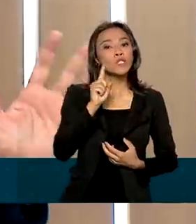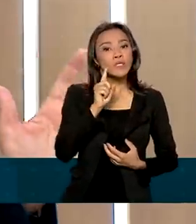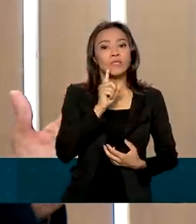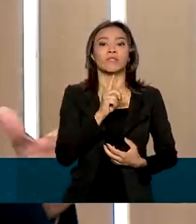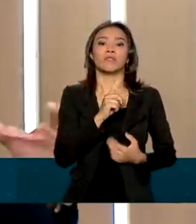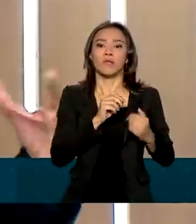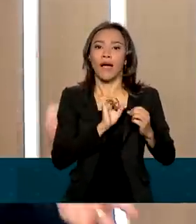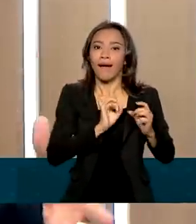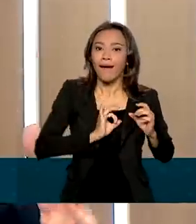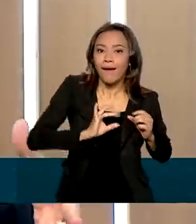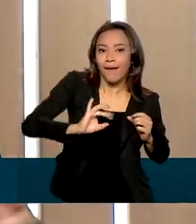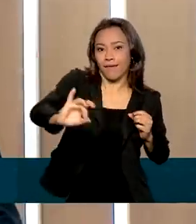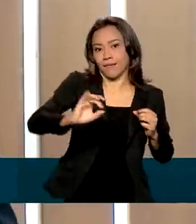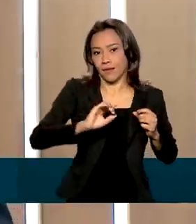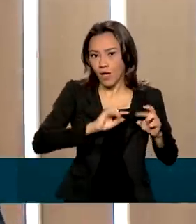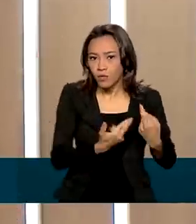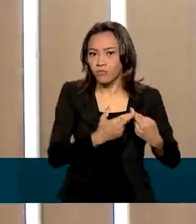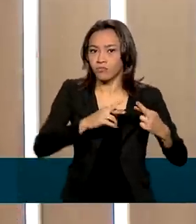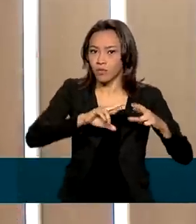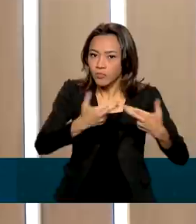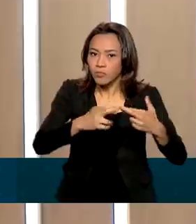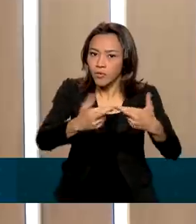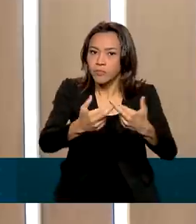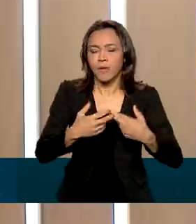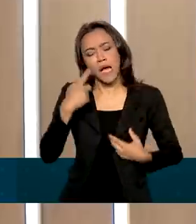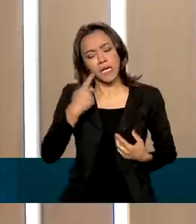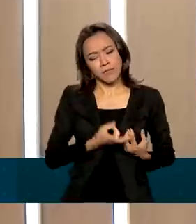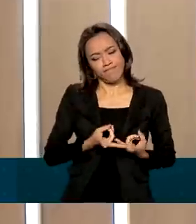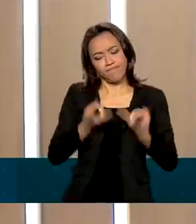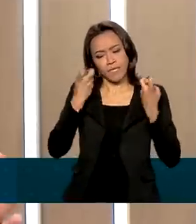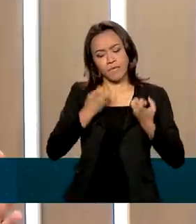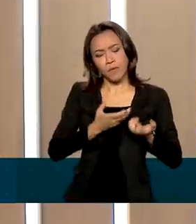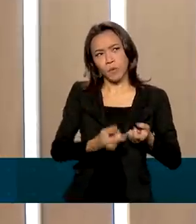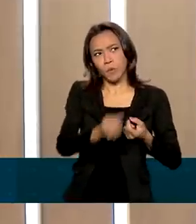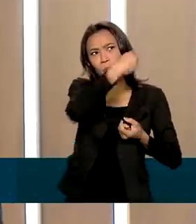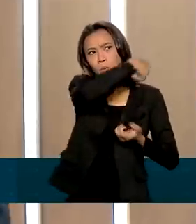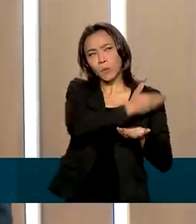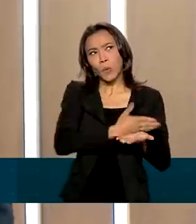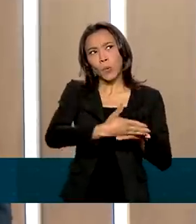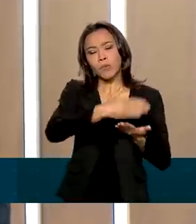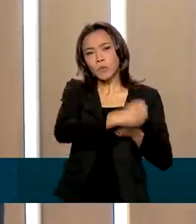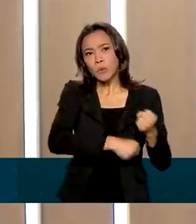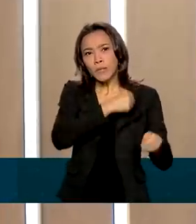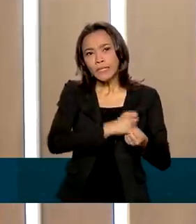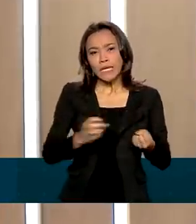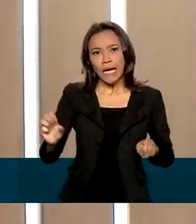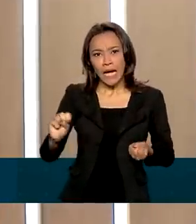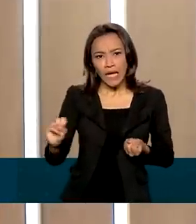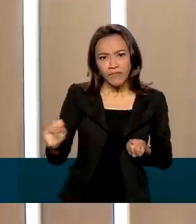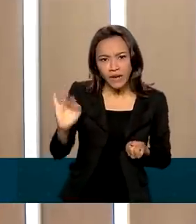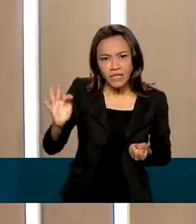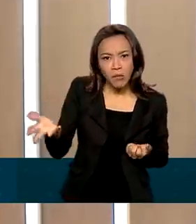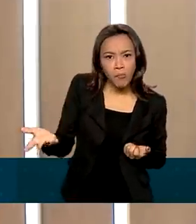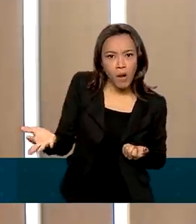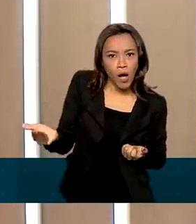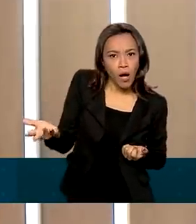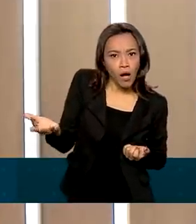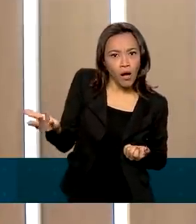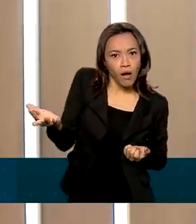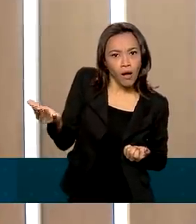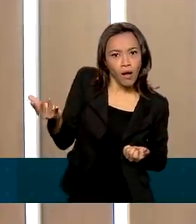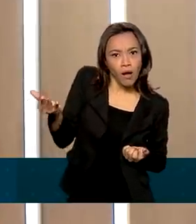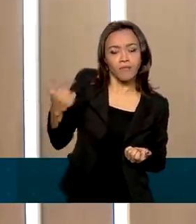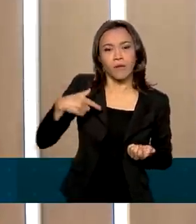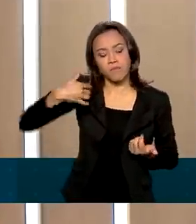Bom, quando chegou em meados do ano, percebeu-se que a inflação não dava amostras de ceder, então, mudou-se a